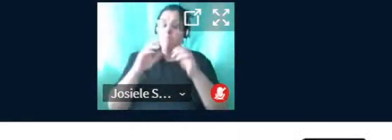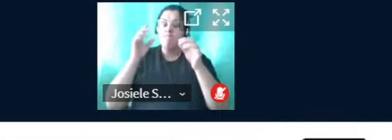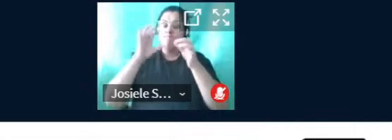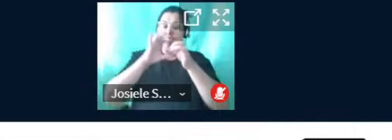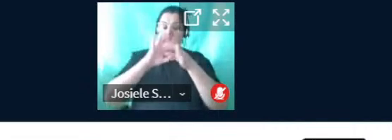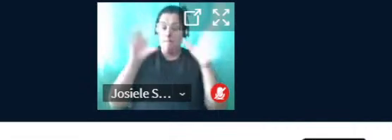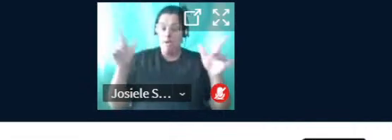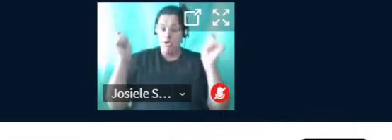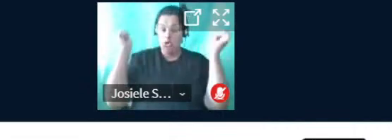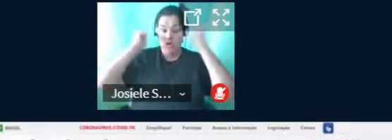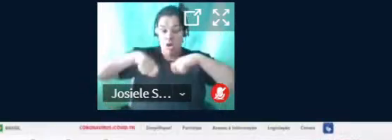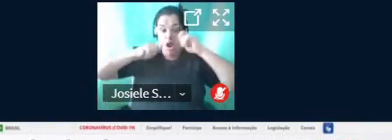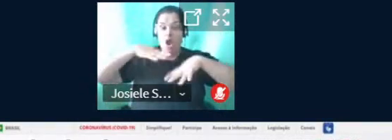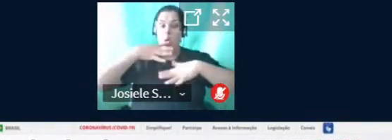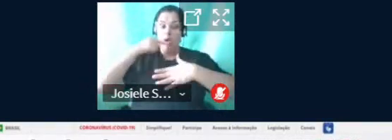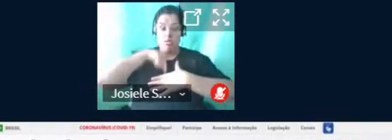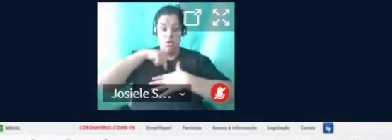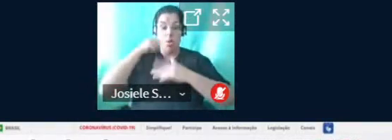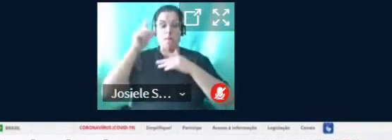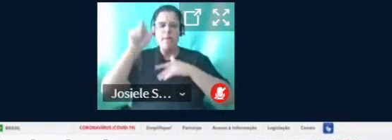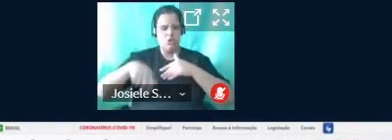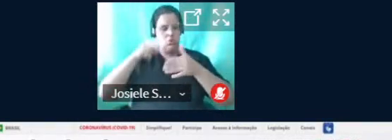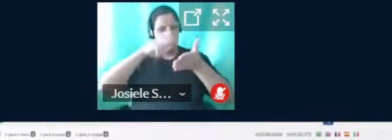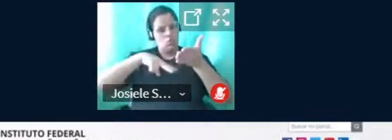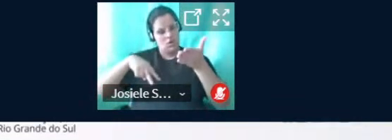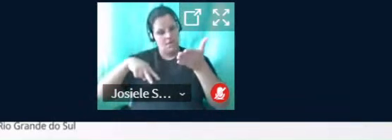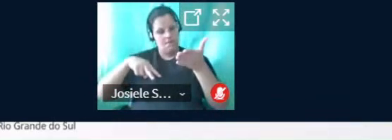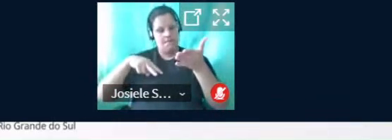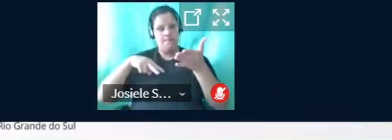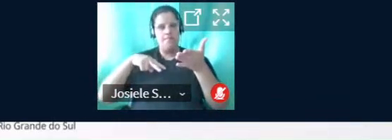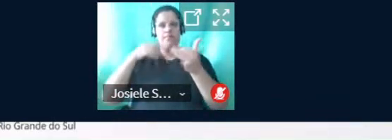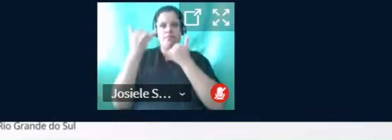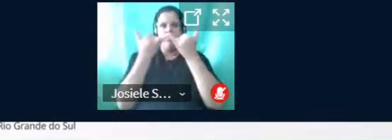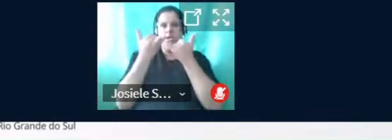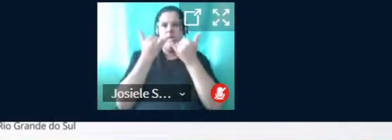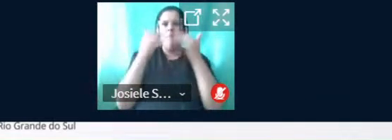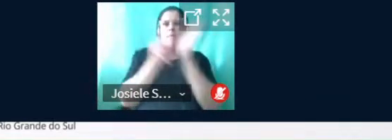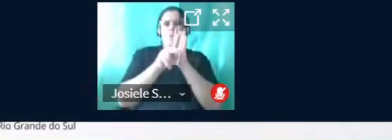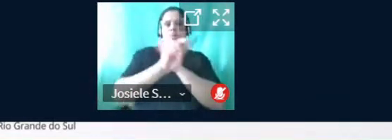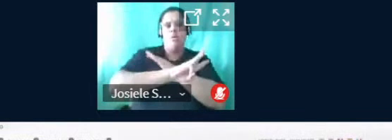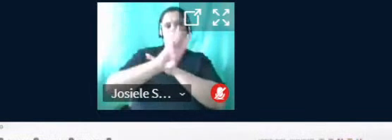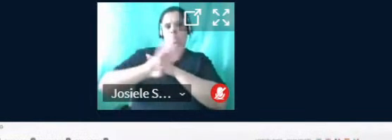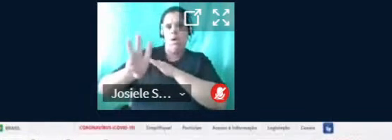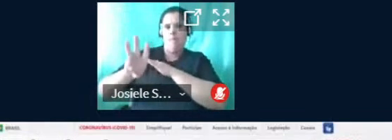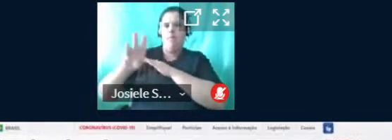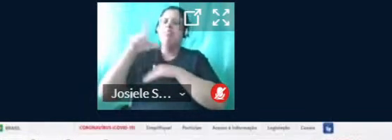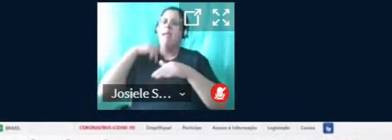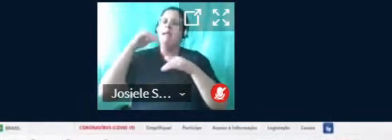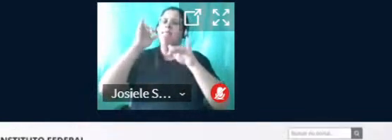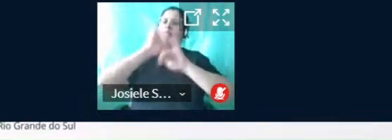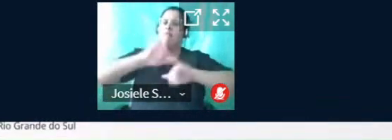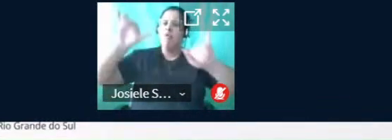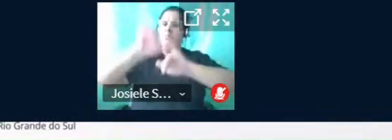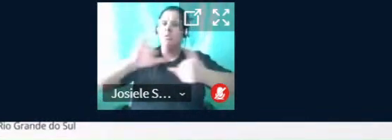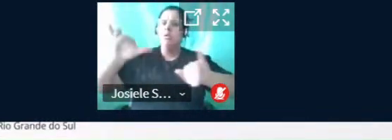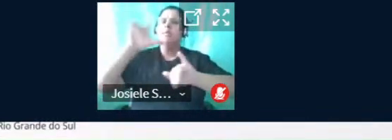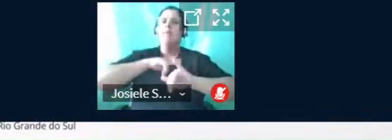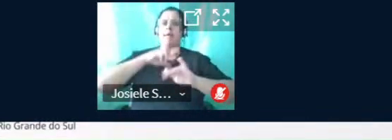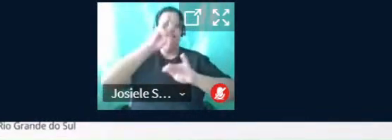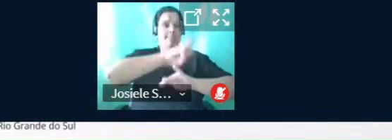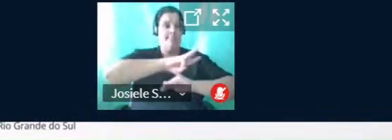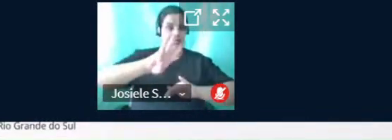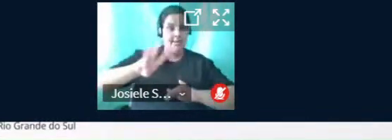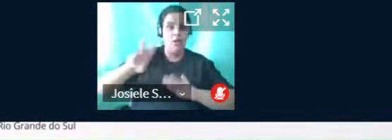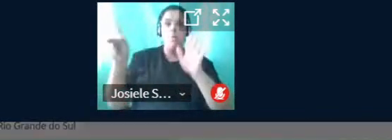conhecimento ao leitor. Por exemplo, pense em uma página da web que contém uma notícia. Nela, existem vários links que